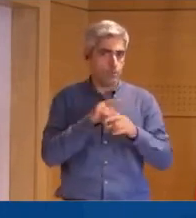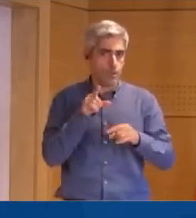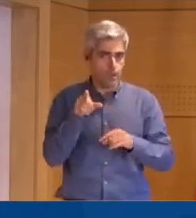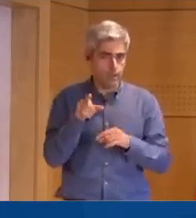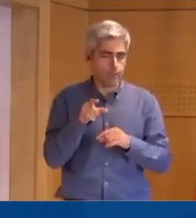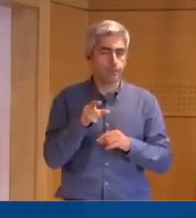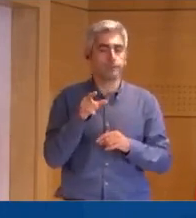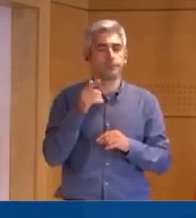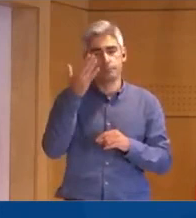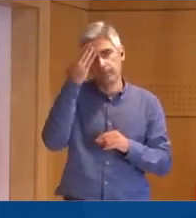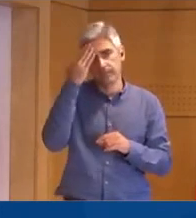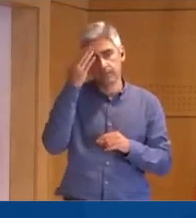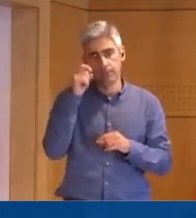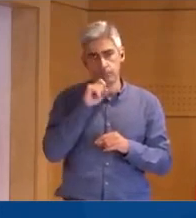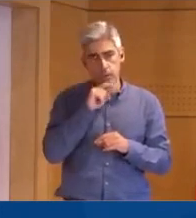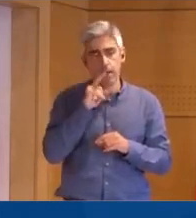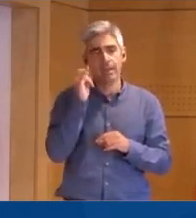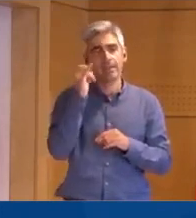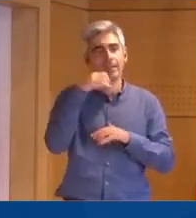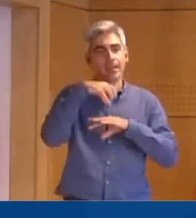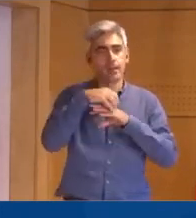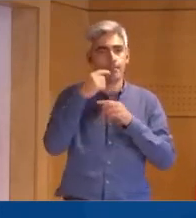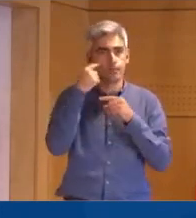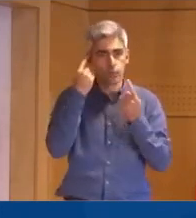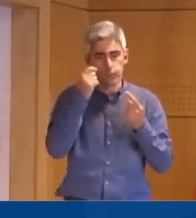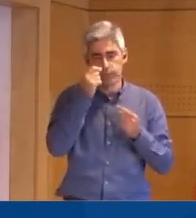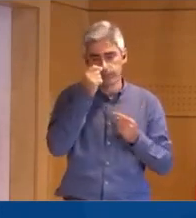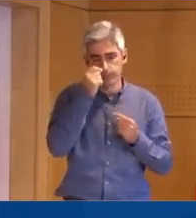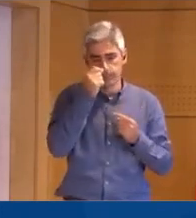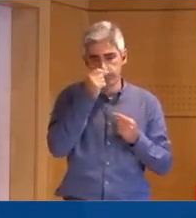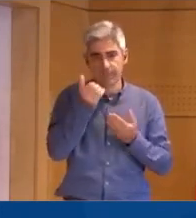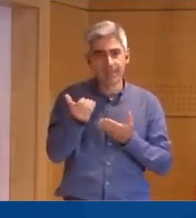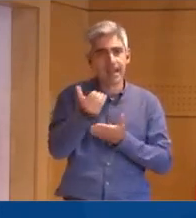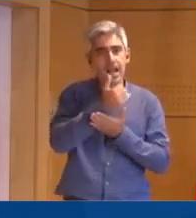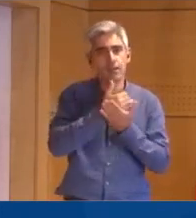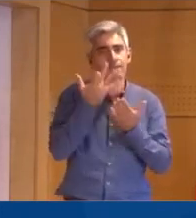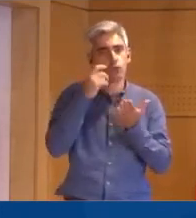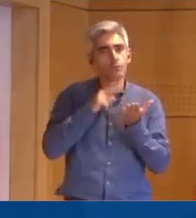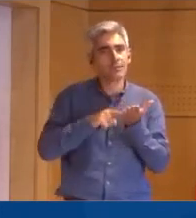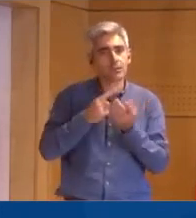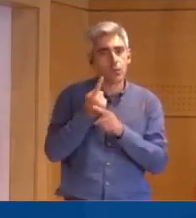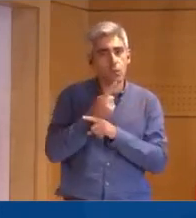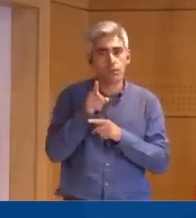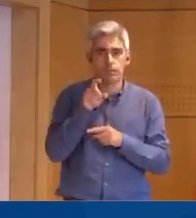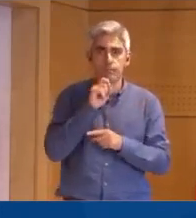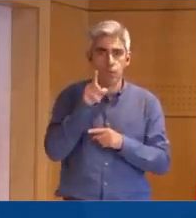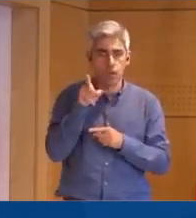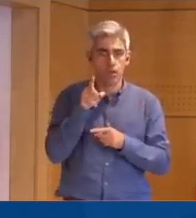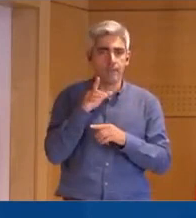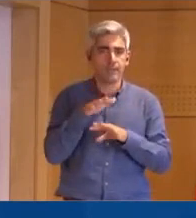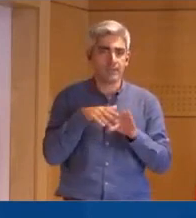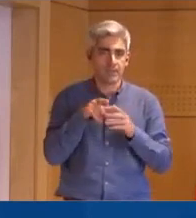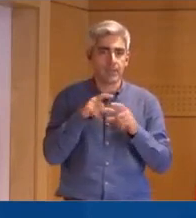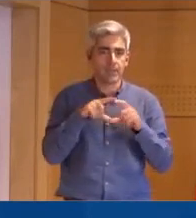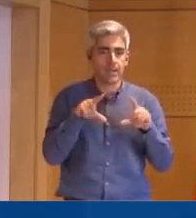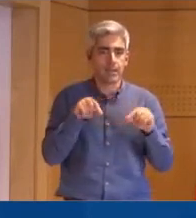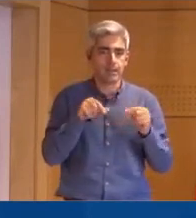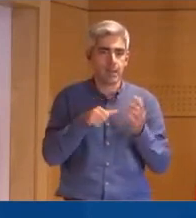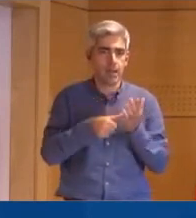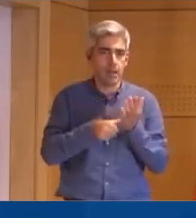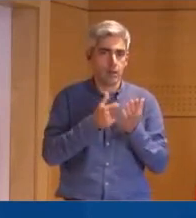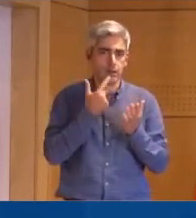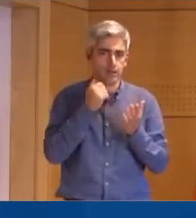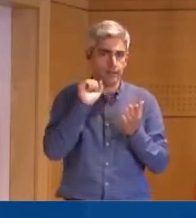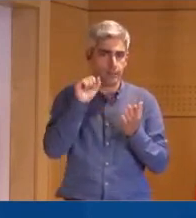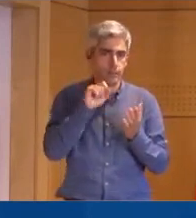passa a prever-se que as entidades públicas que procedem à recolha de dados biométricos ficam habilitados a emitir o cartão de cidadão